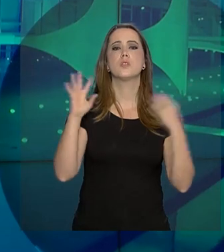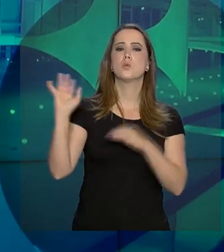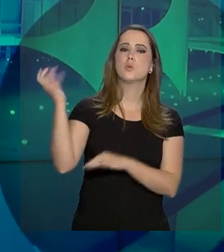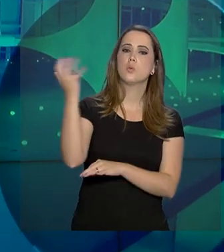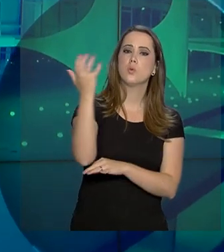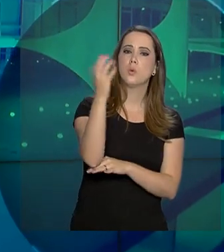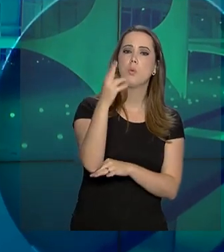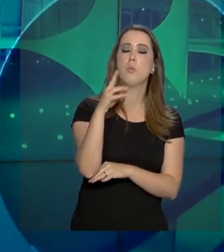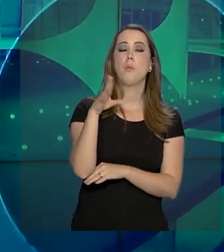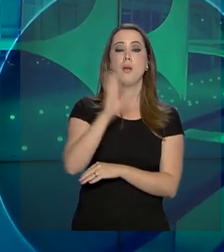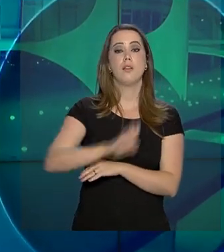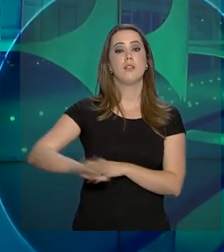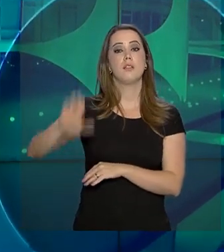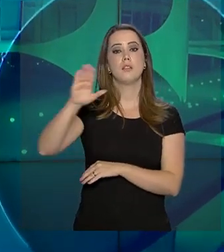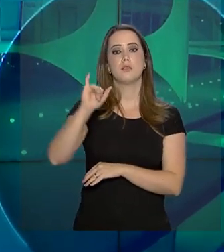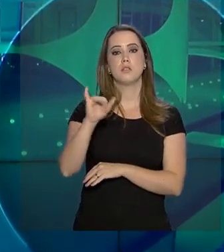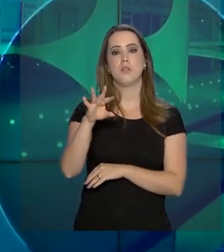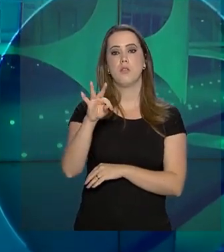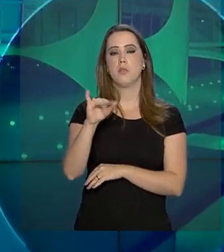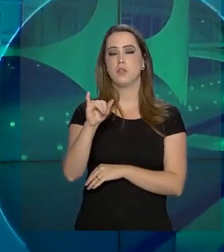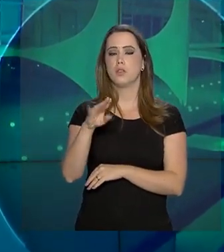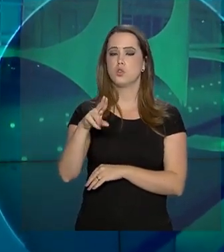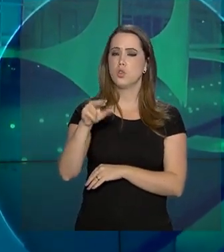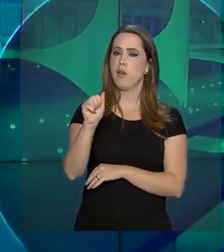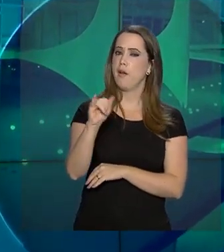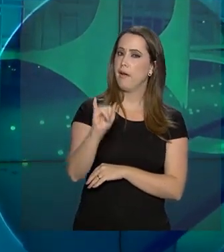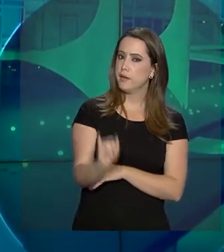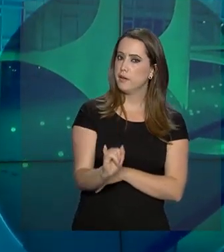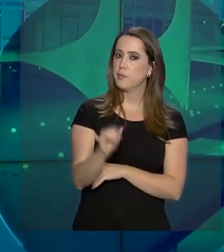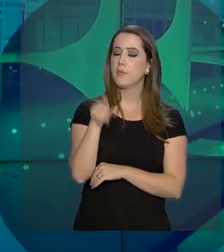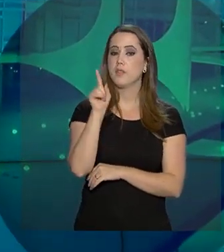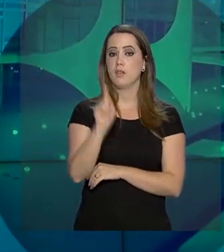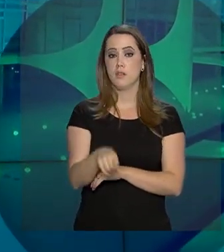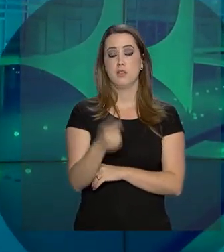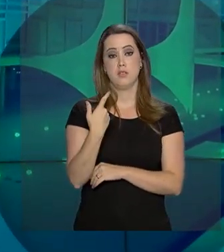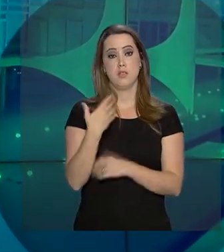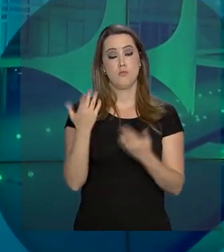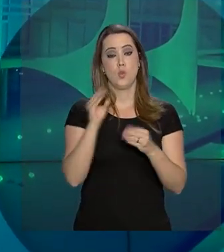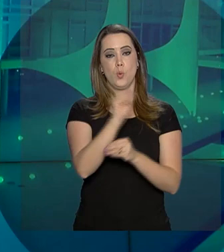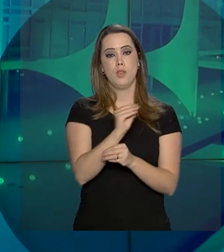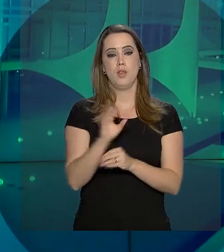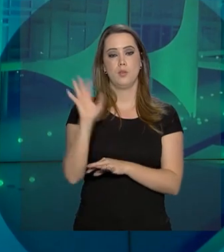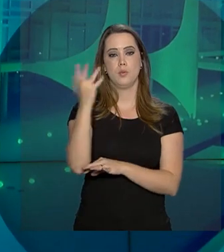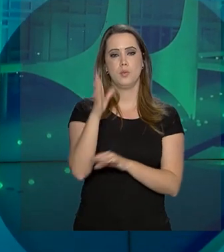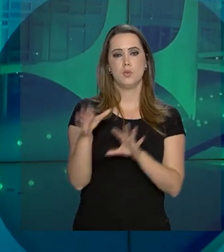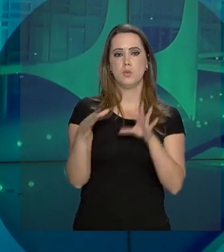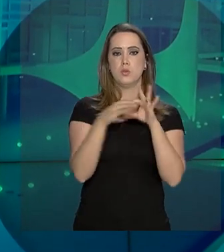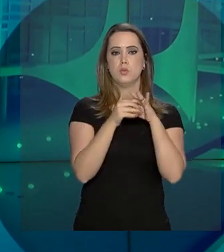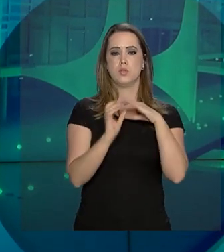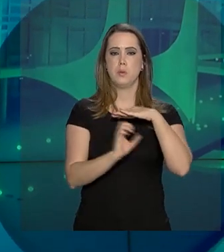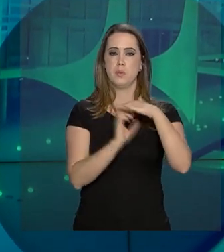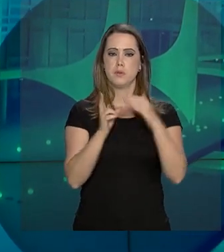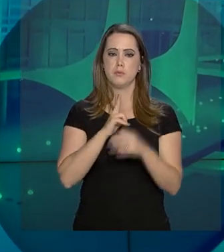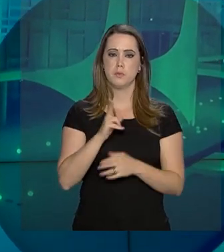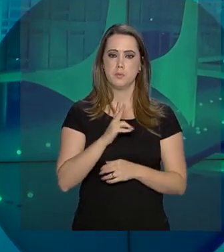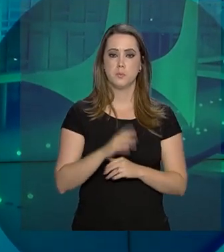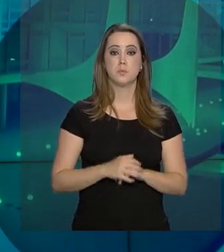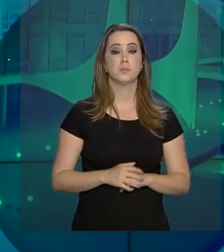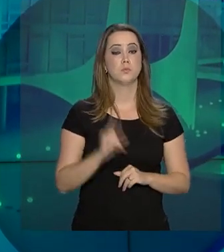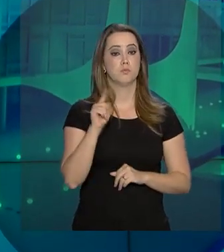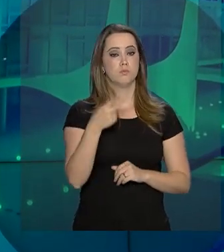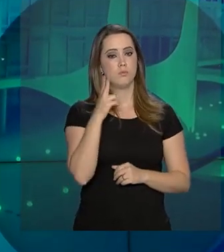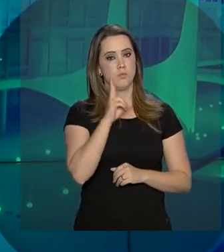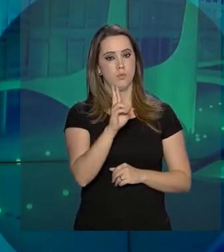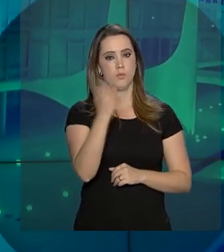Itatiaia e, ao mesmo tempo, preservar o meio ambiente. Nessa missão, o governo federal conta com a parceria da iniciativa privada.